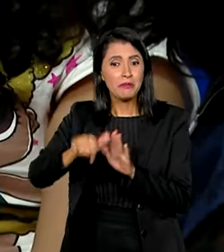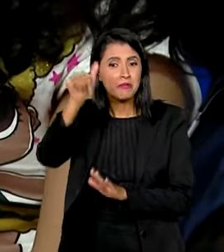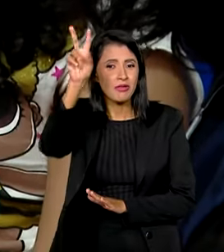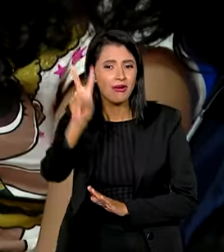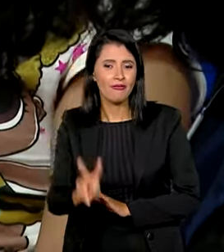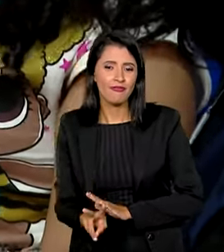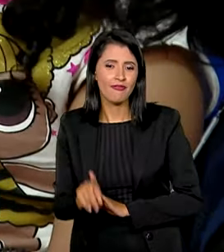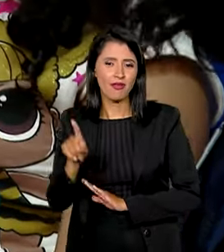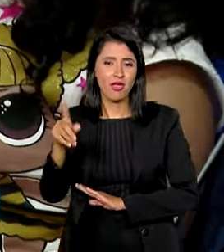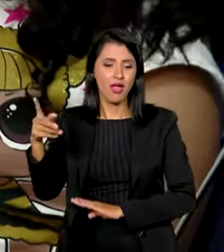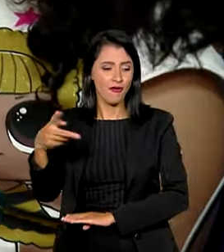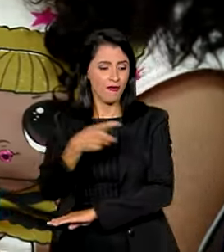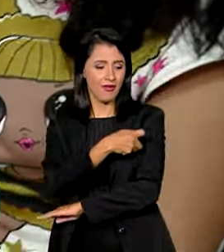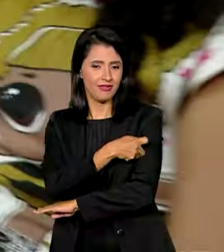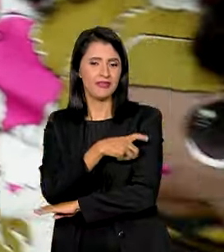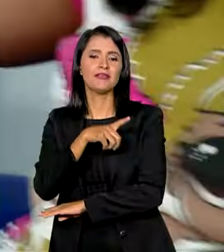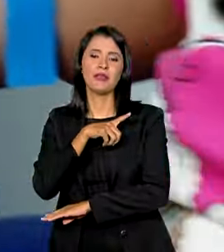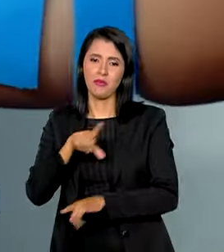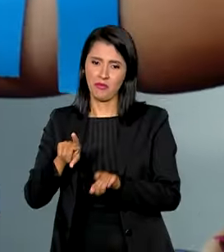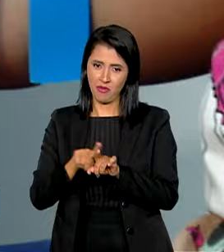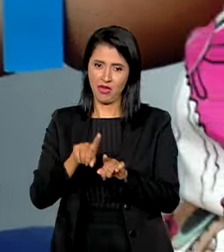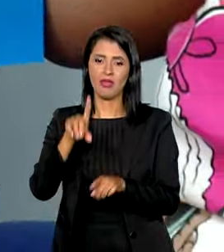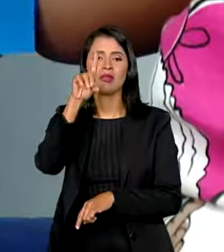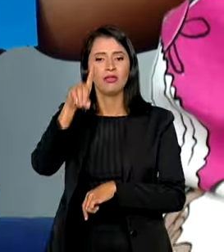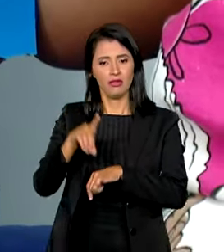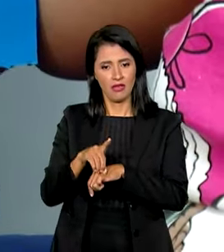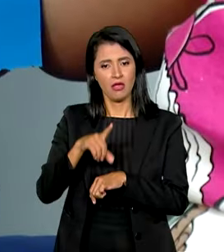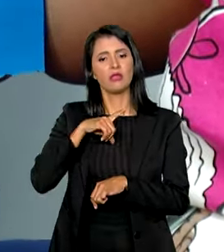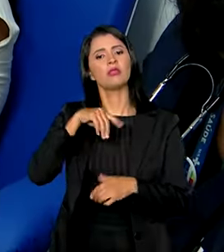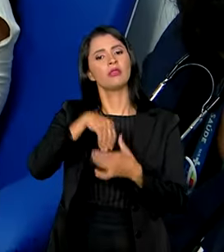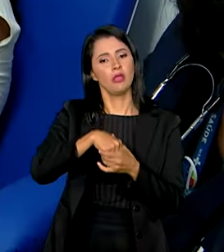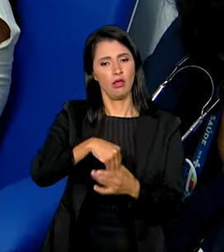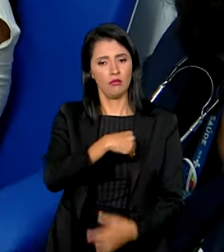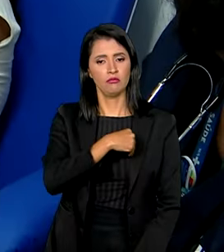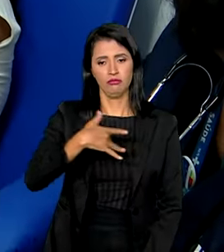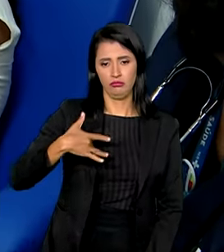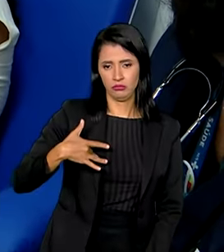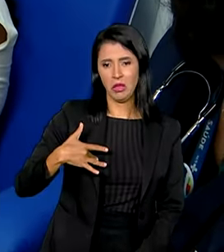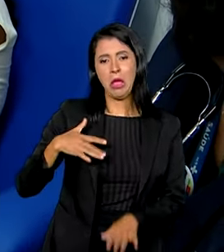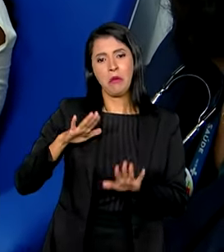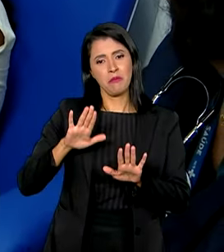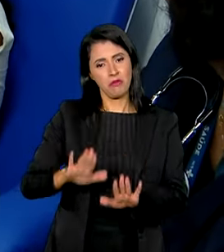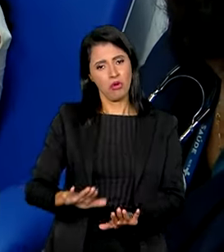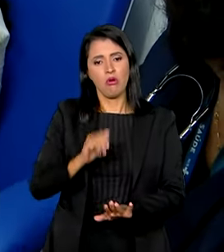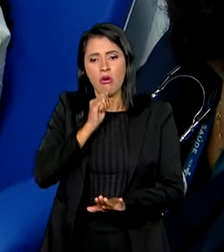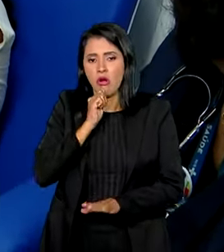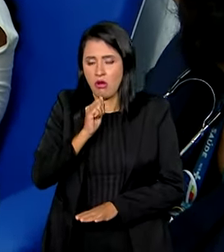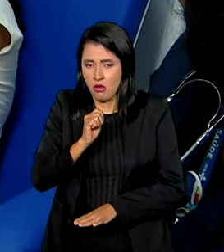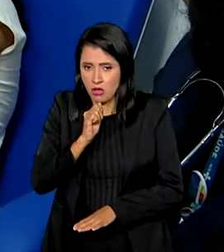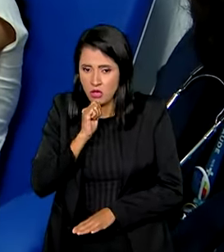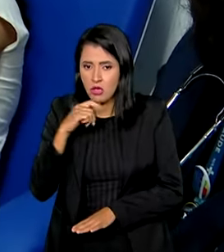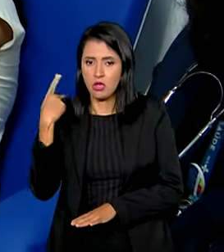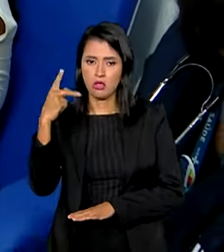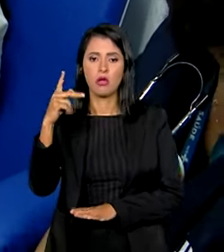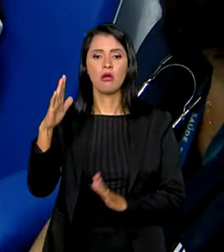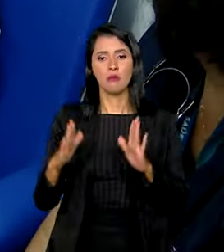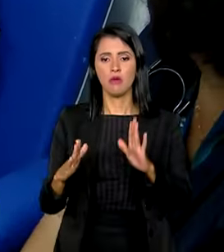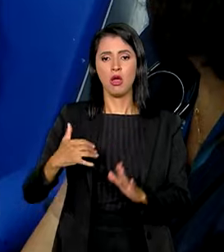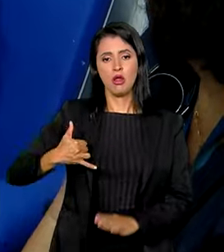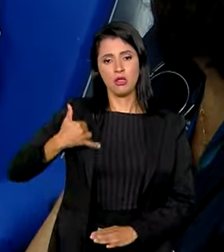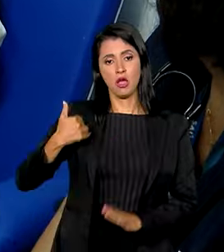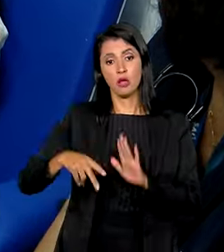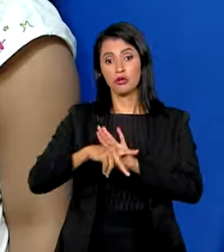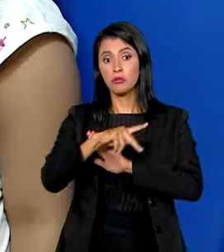vez, há vacinas contra a dengue nos postos de saúde, embora ainda para as faixas etárias